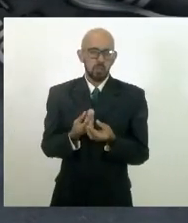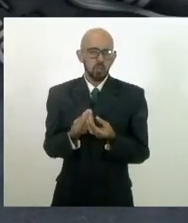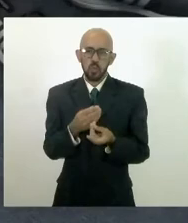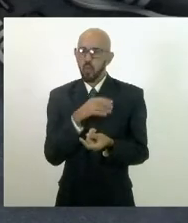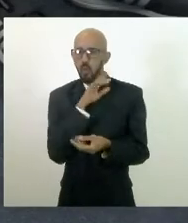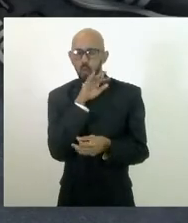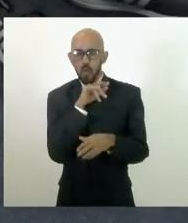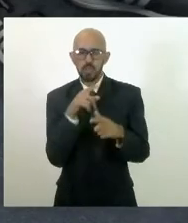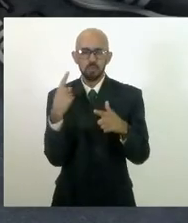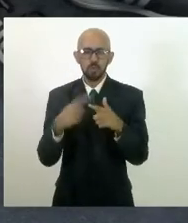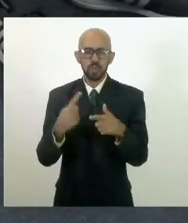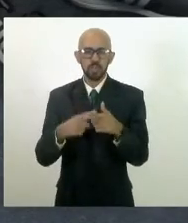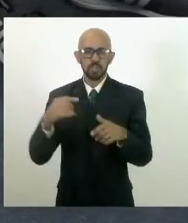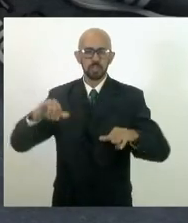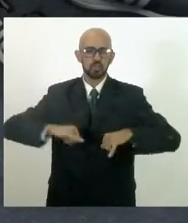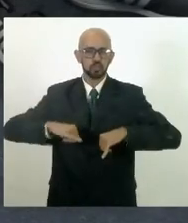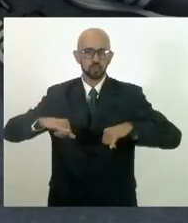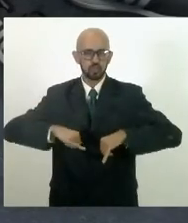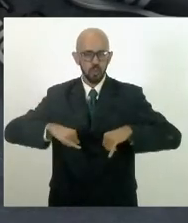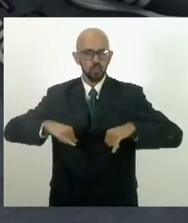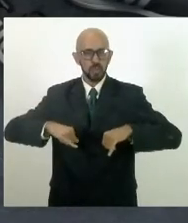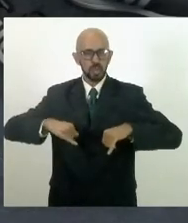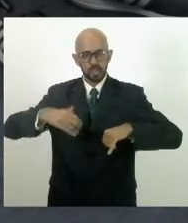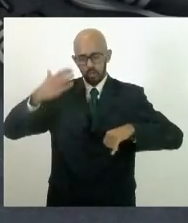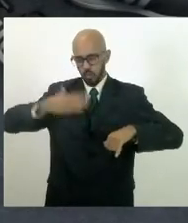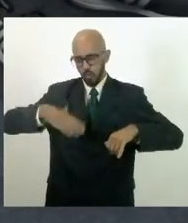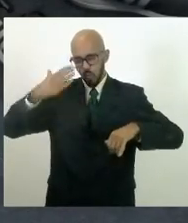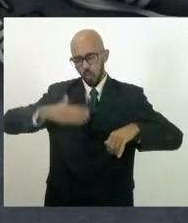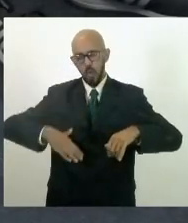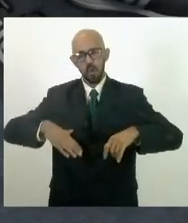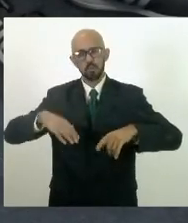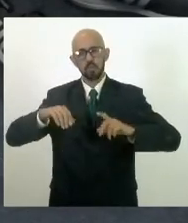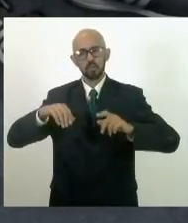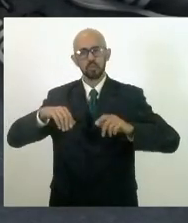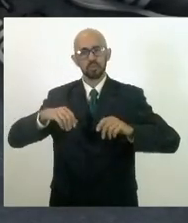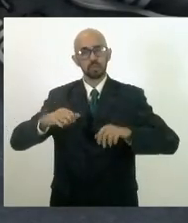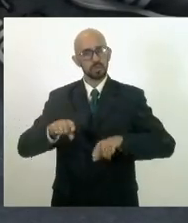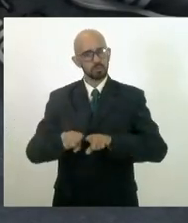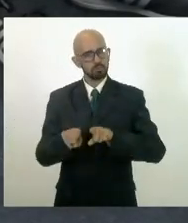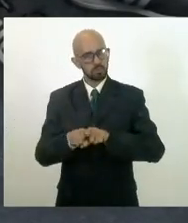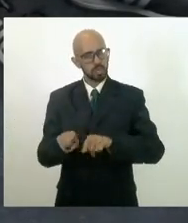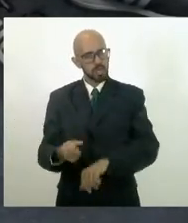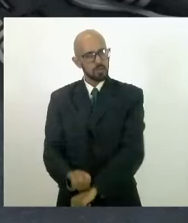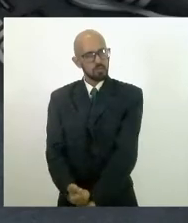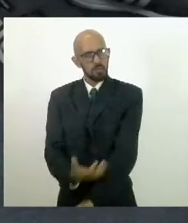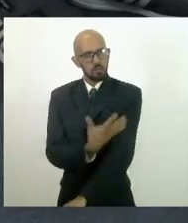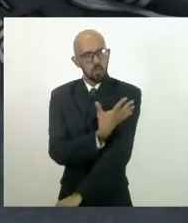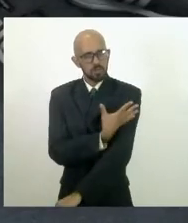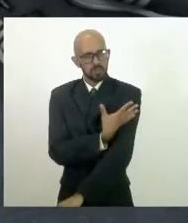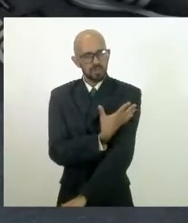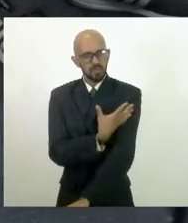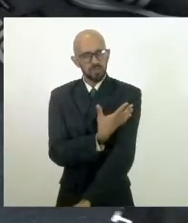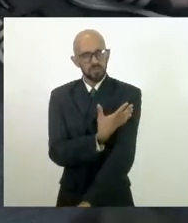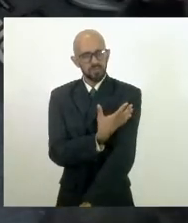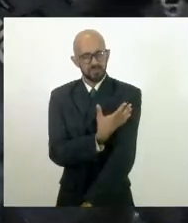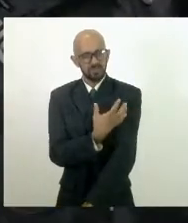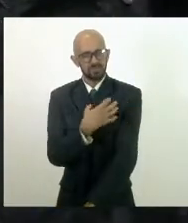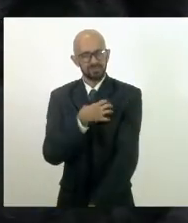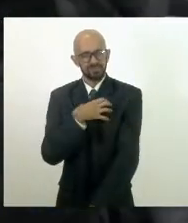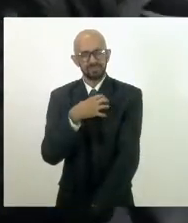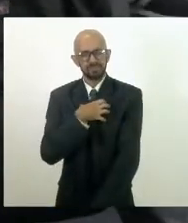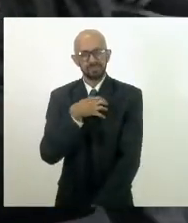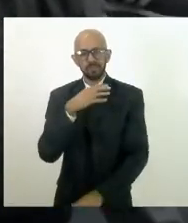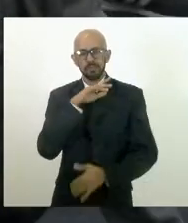foram agredidas fisicamente, agredidas emocionalmente. E a roupa que essas mulheres